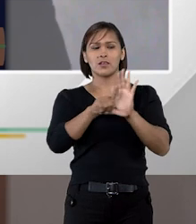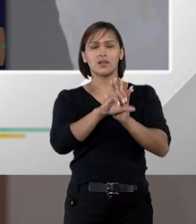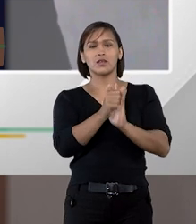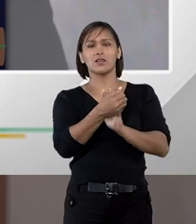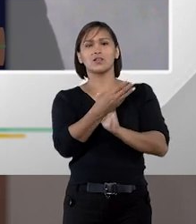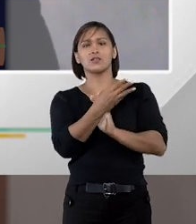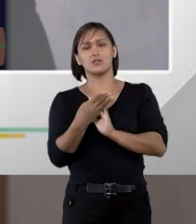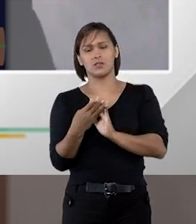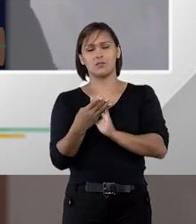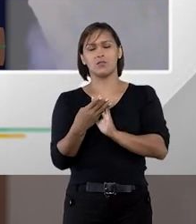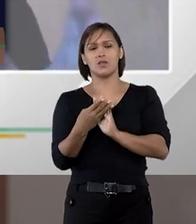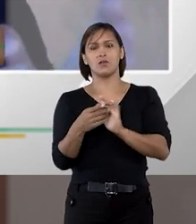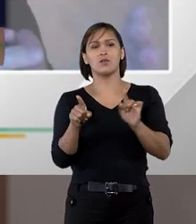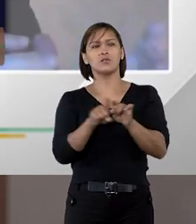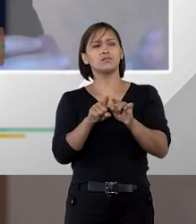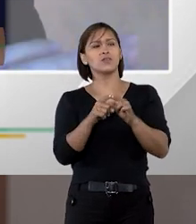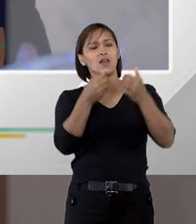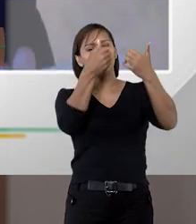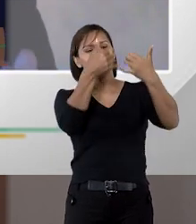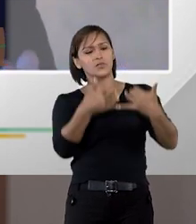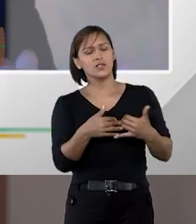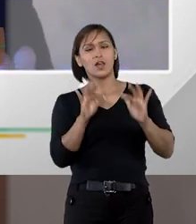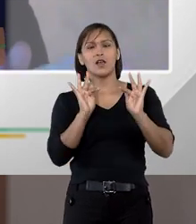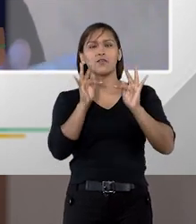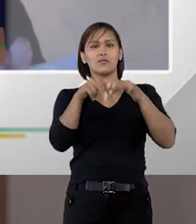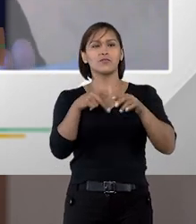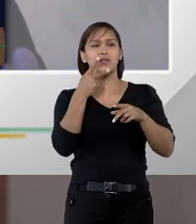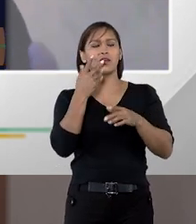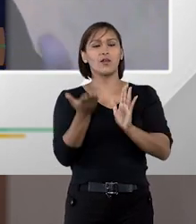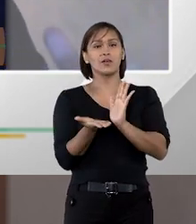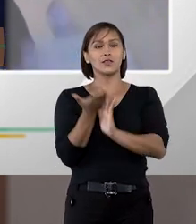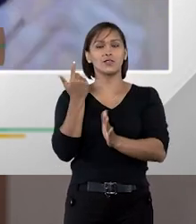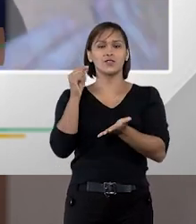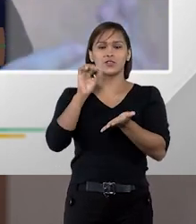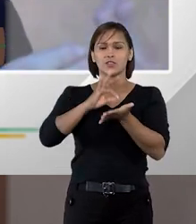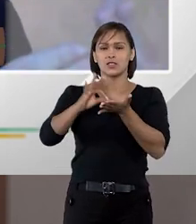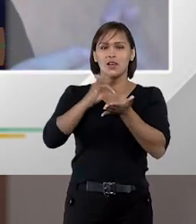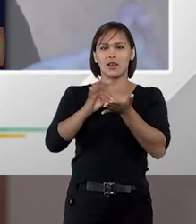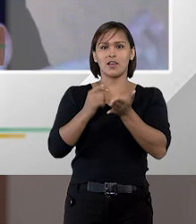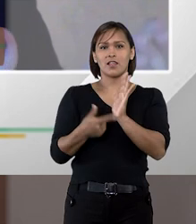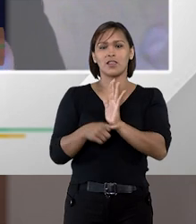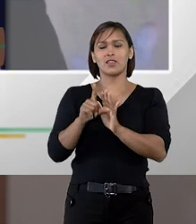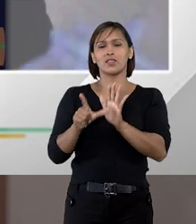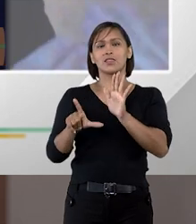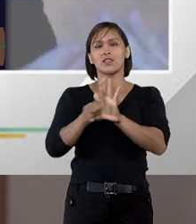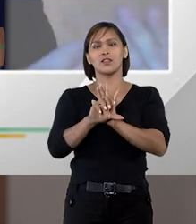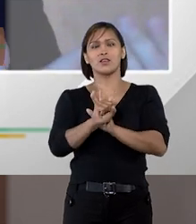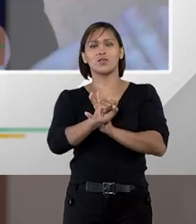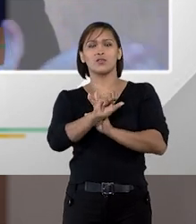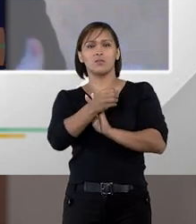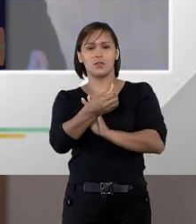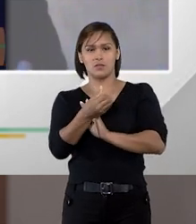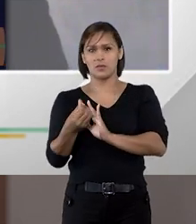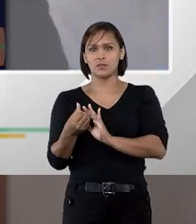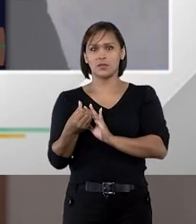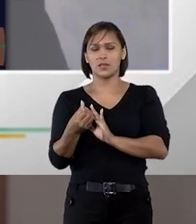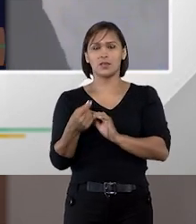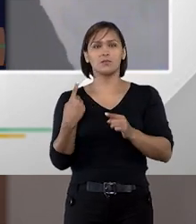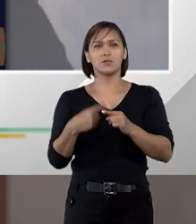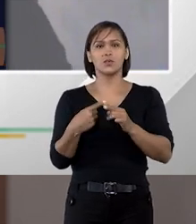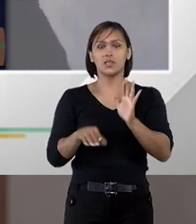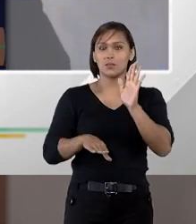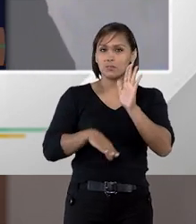.133 trazendo sem maiores considerações aquilo que foi colocado no âmbito da interpretação da lei 8666